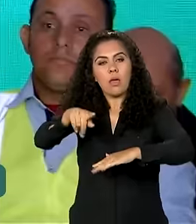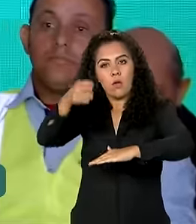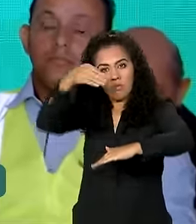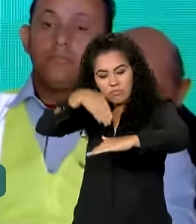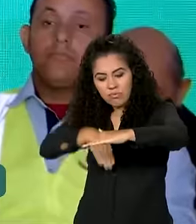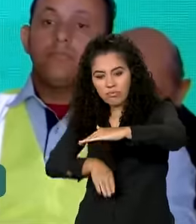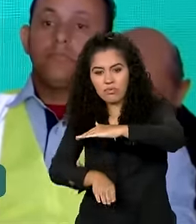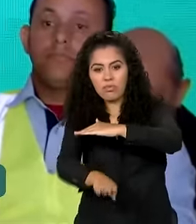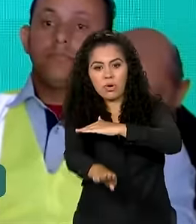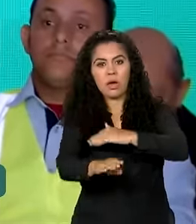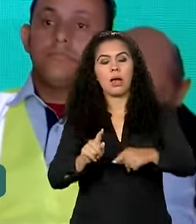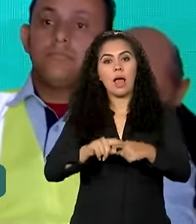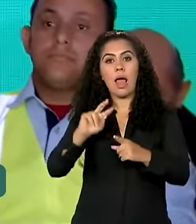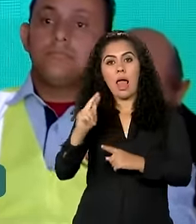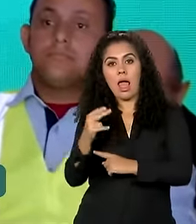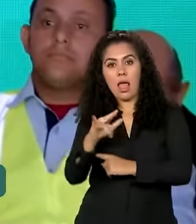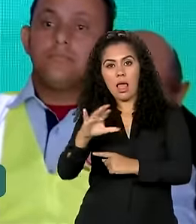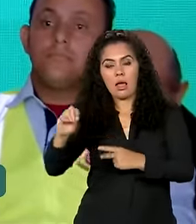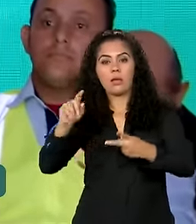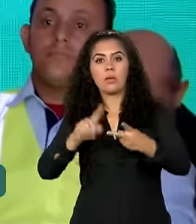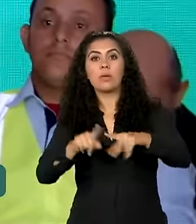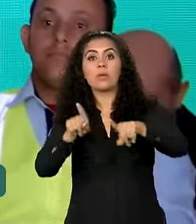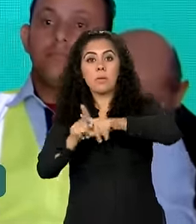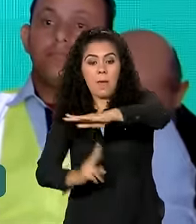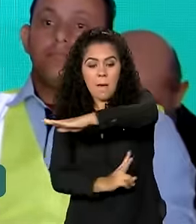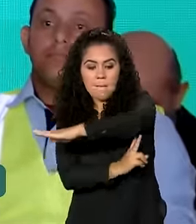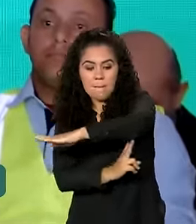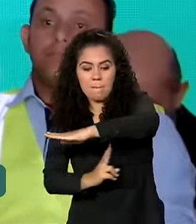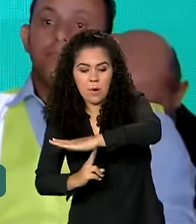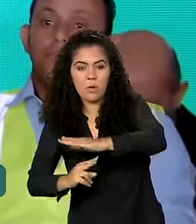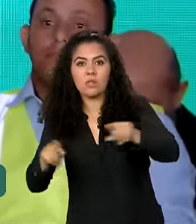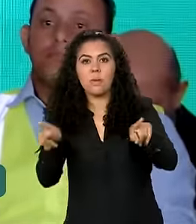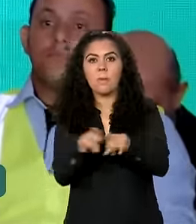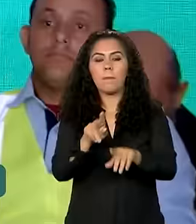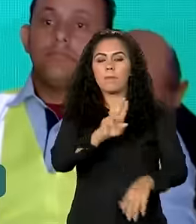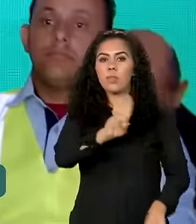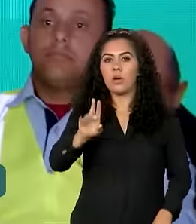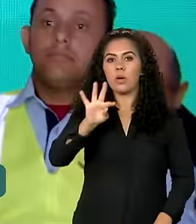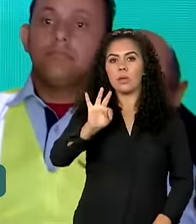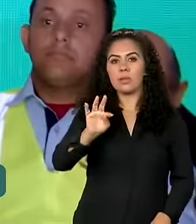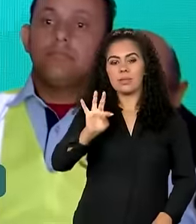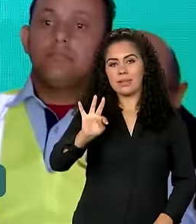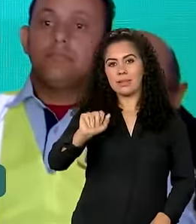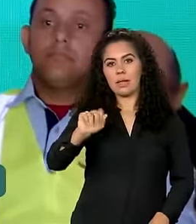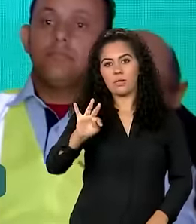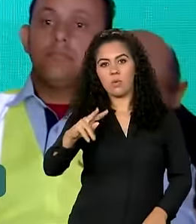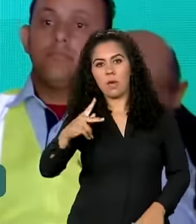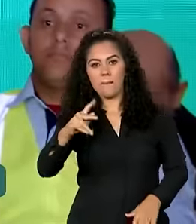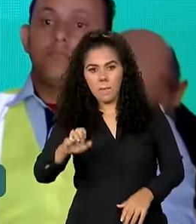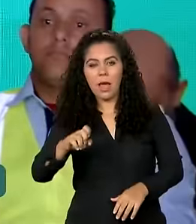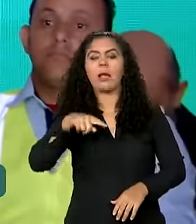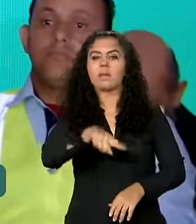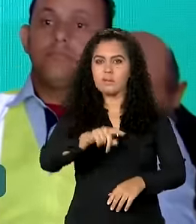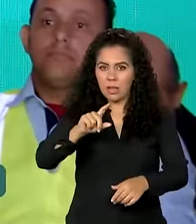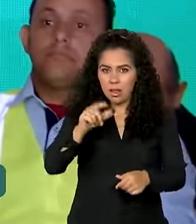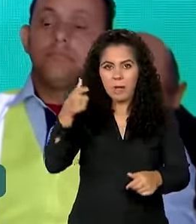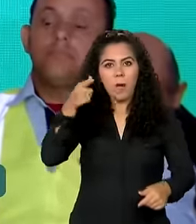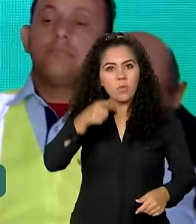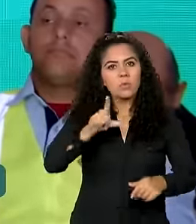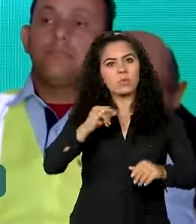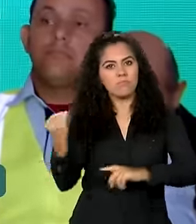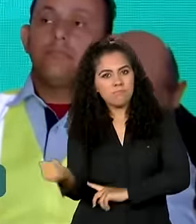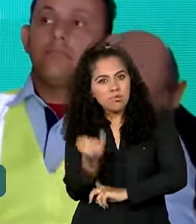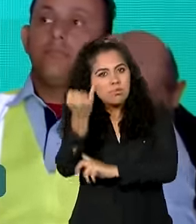Fernão Dias e a Ponte do Tatuapé também serão feitos. São ações fundamentais para ampliar a segurança